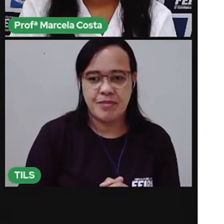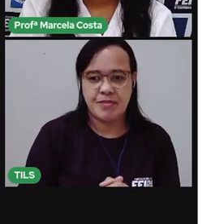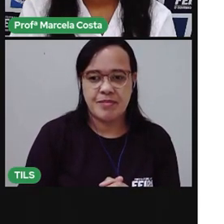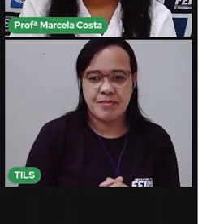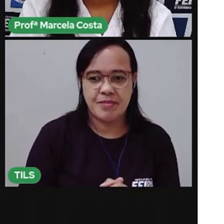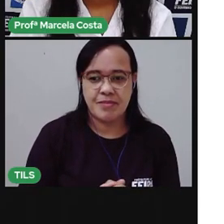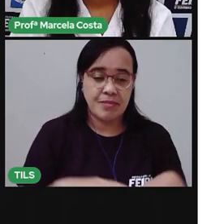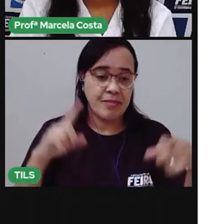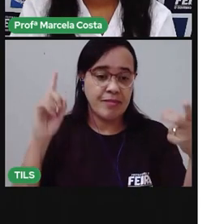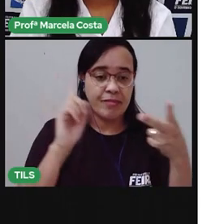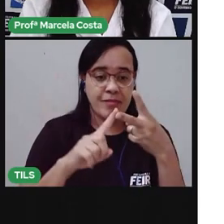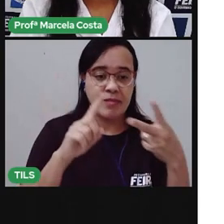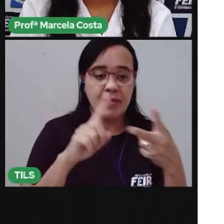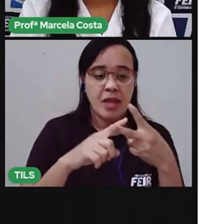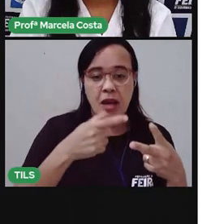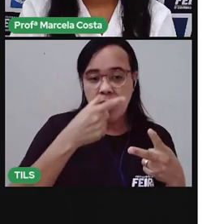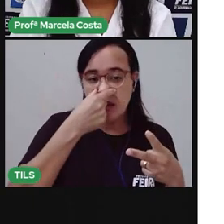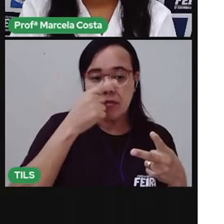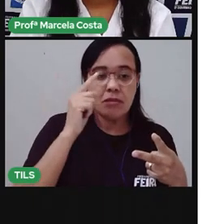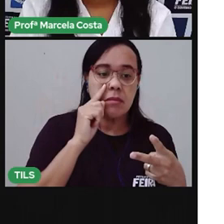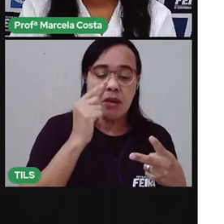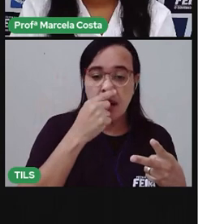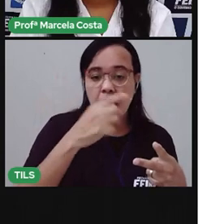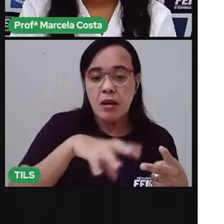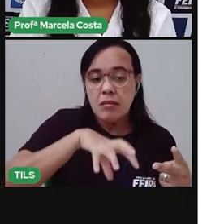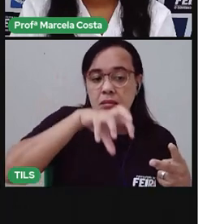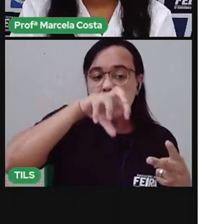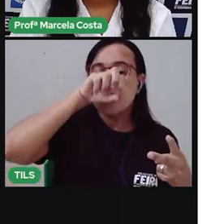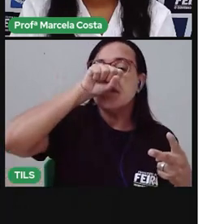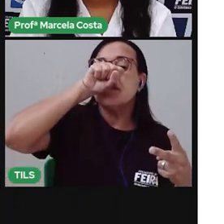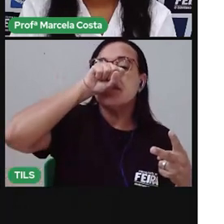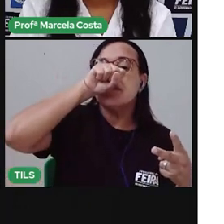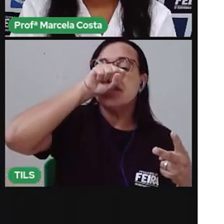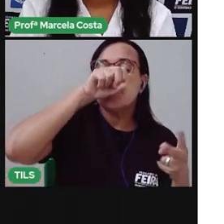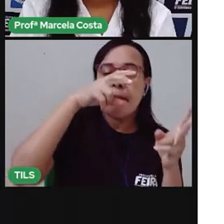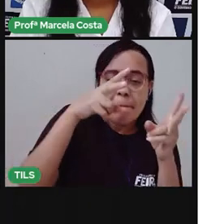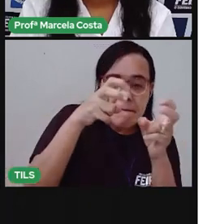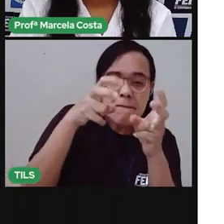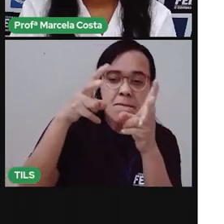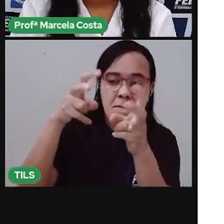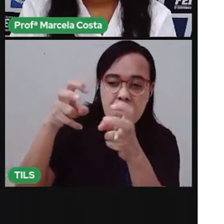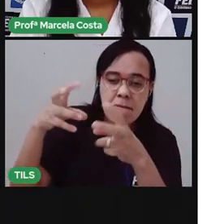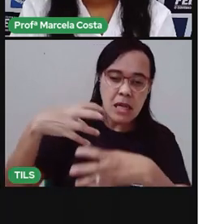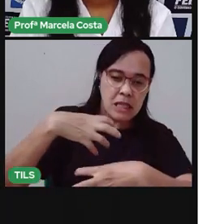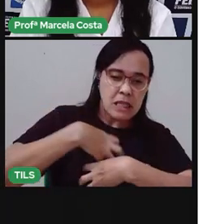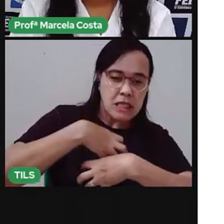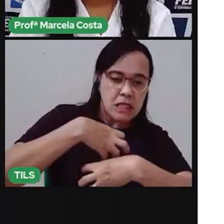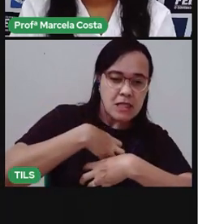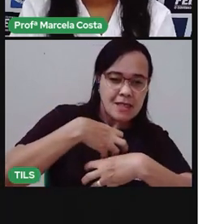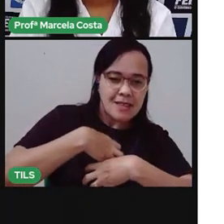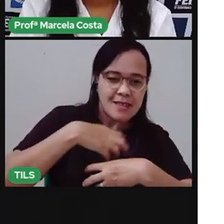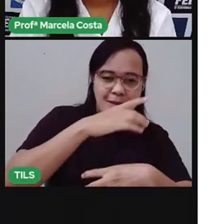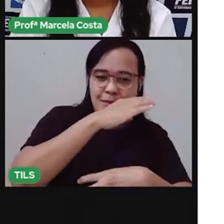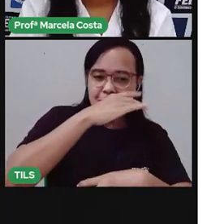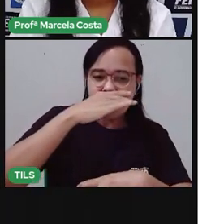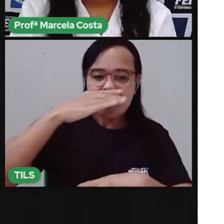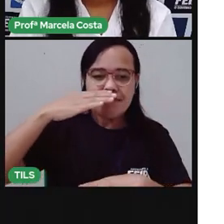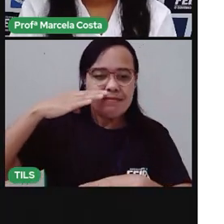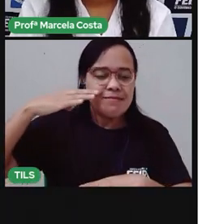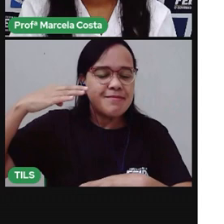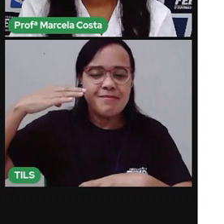O olfato é o sentido que permite perceber os odores. O principal órgão do sistema